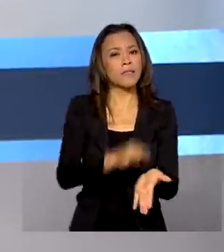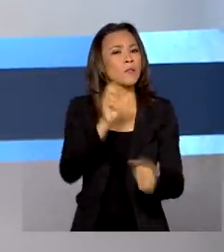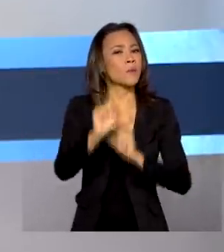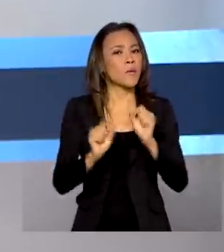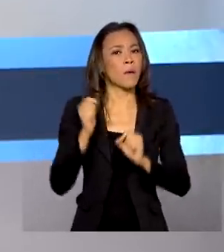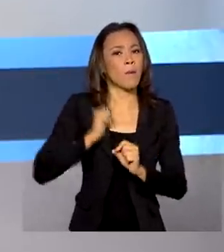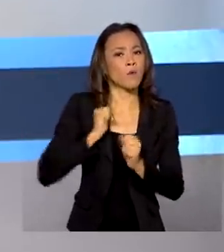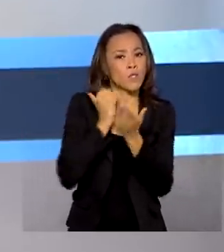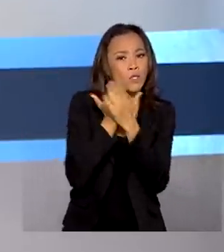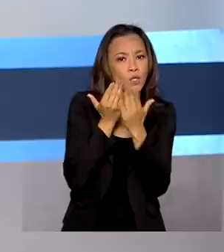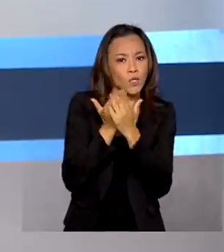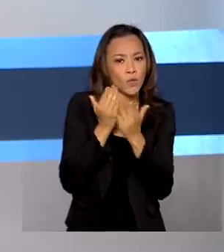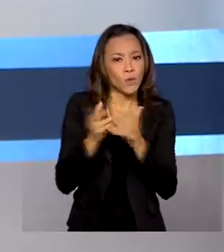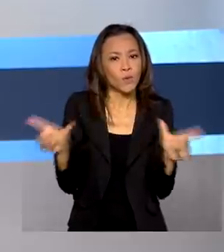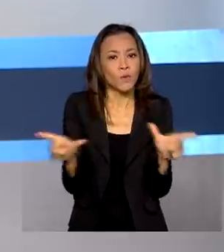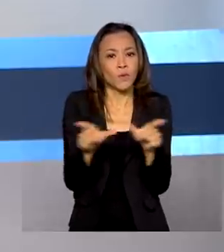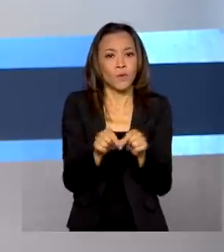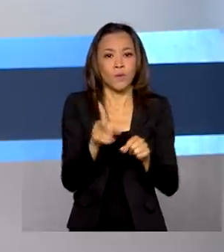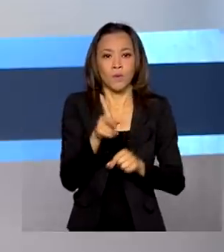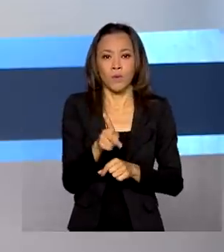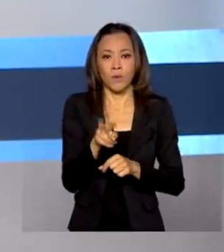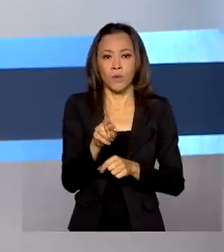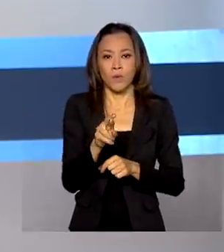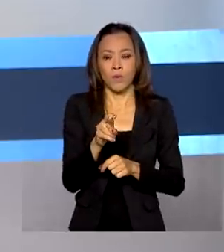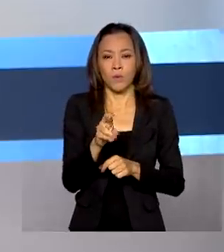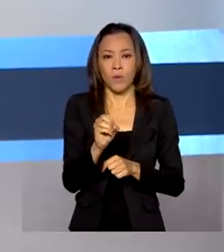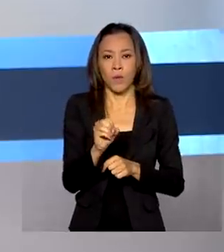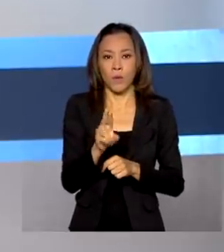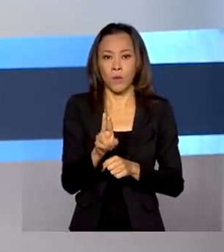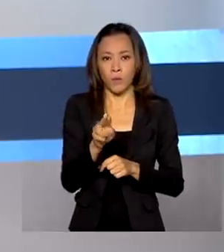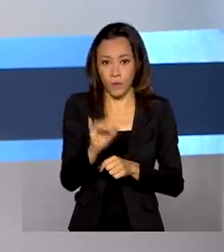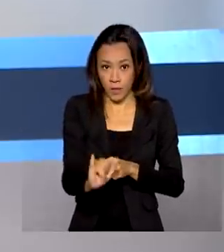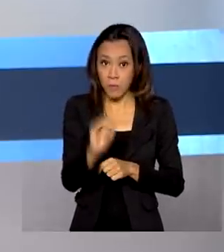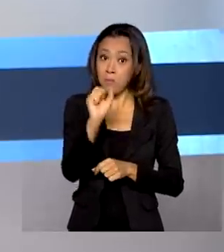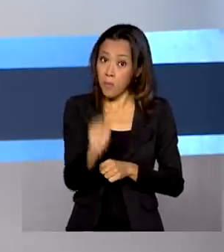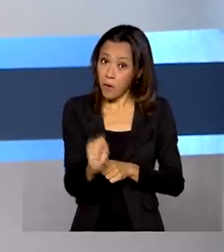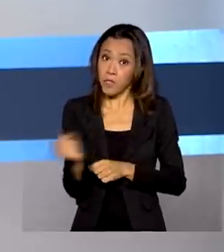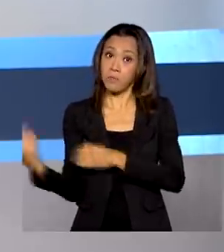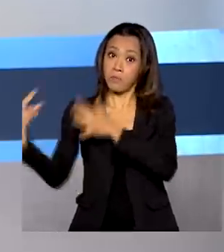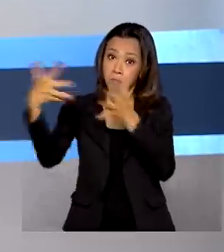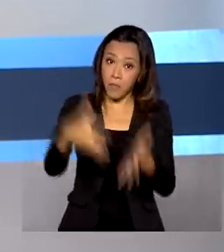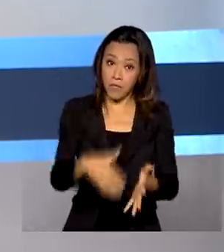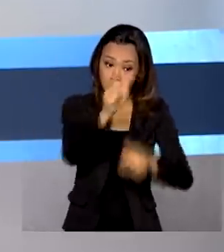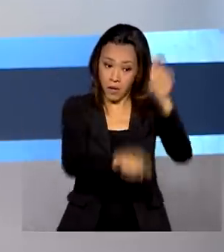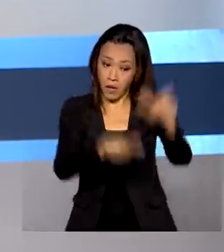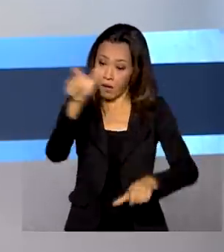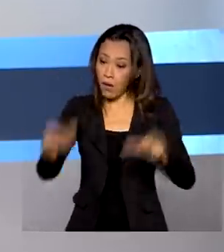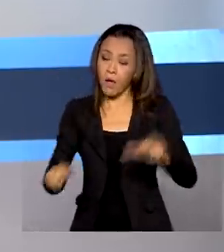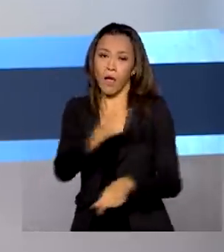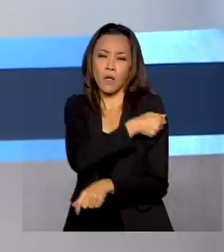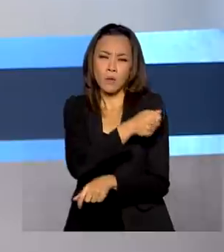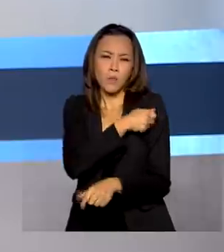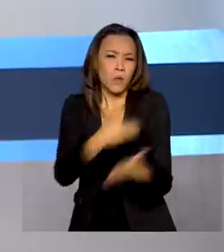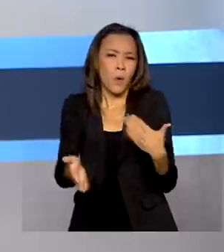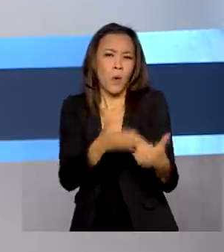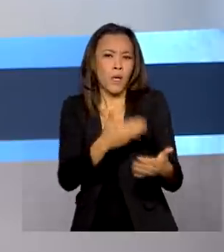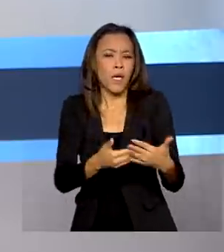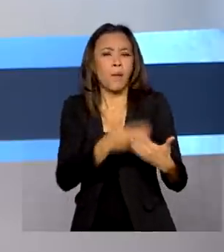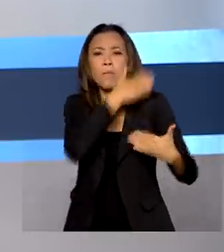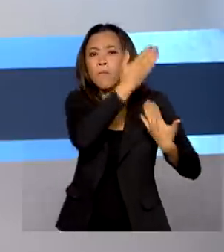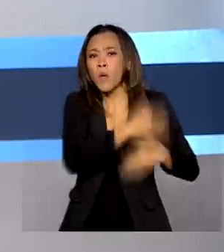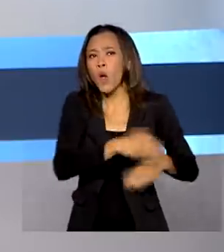ProUni, o programa Universidade para Todos. Podem participar estudantes que fizeram qualquer uma das edições do Enem a partir de